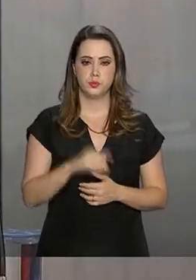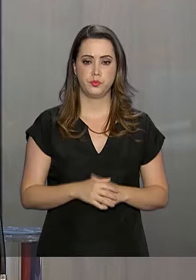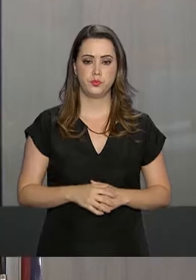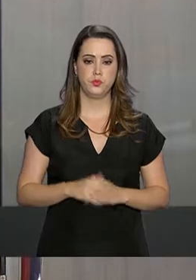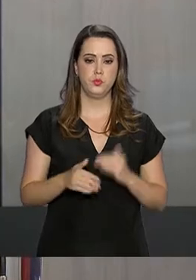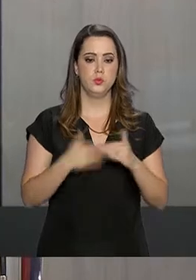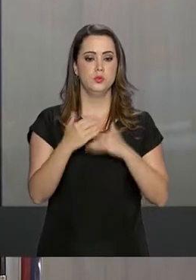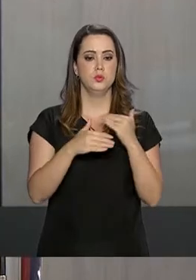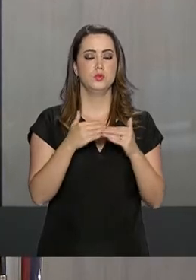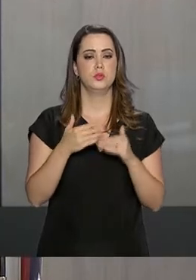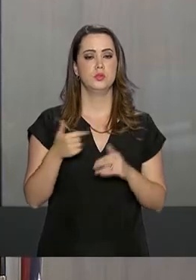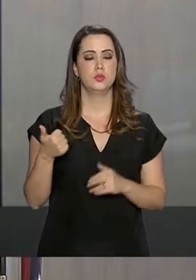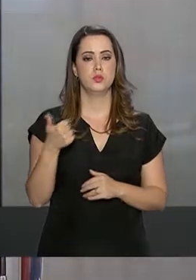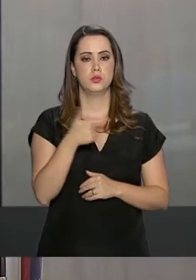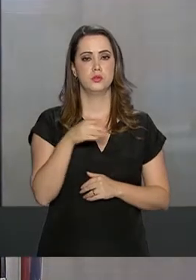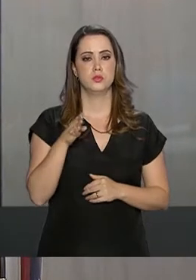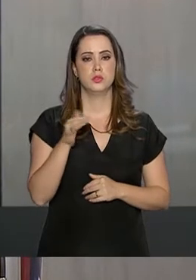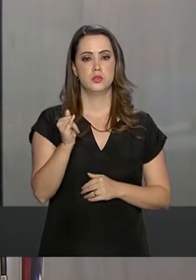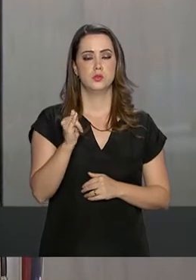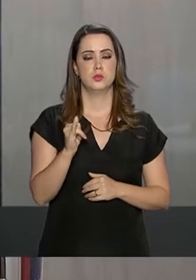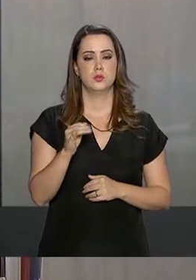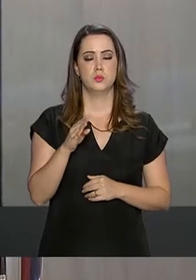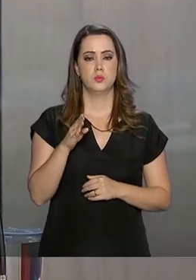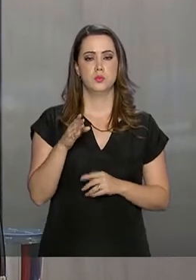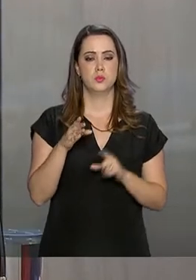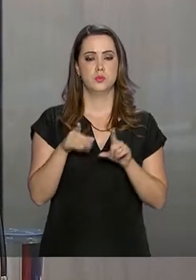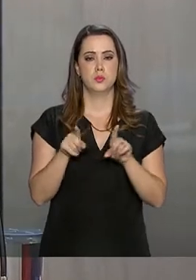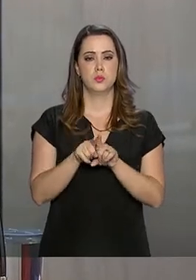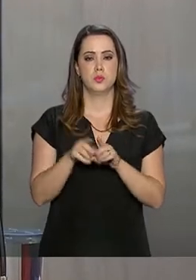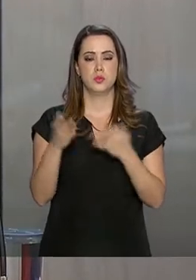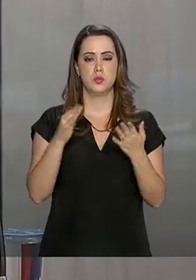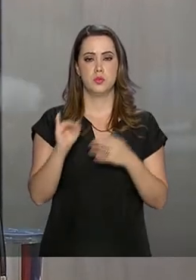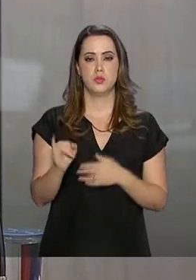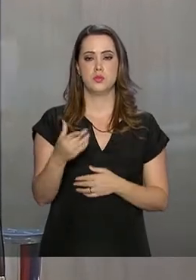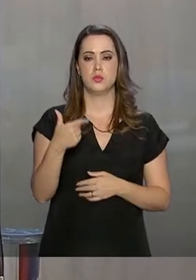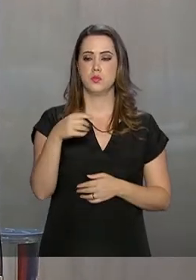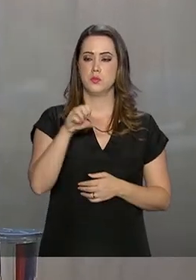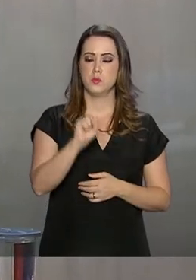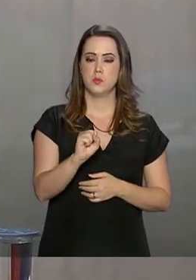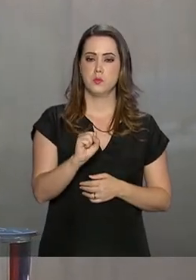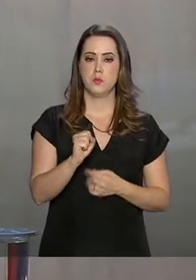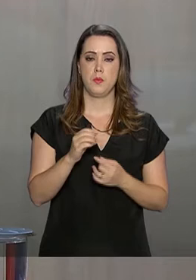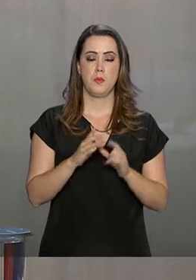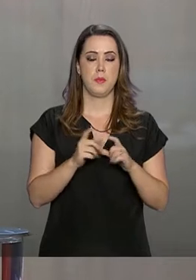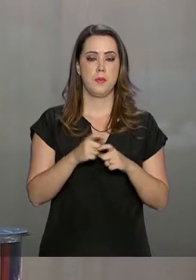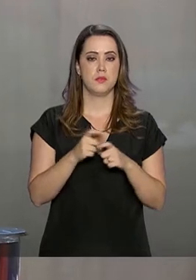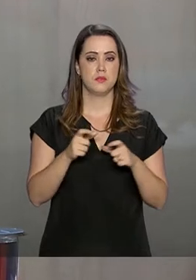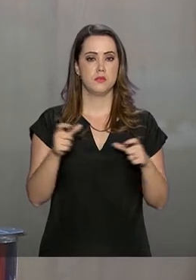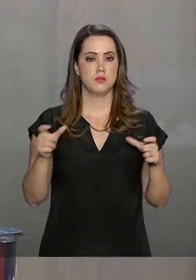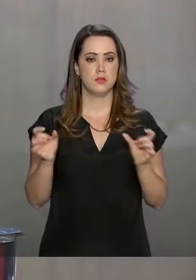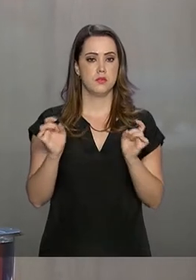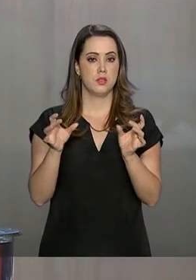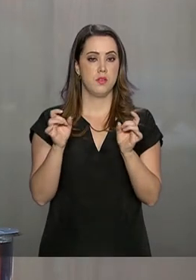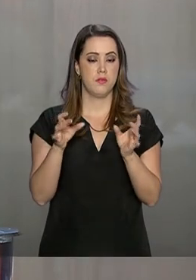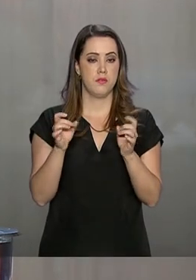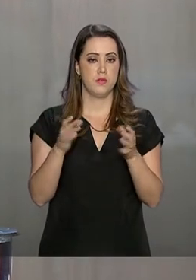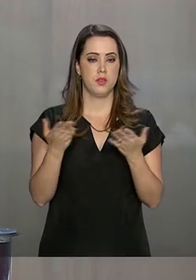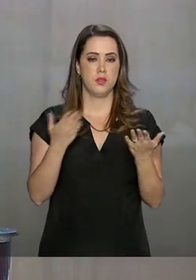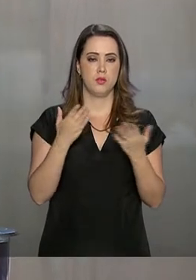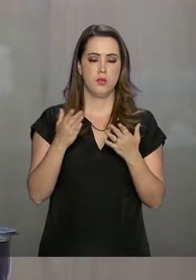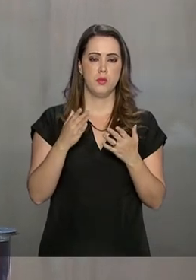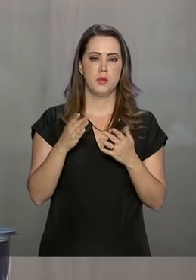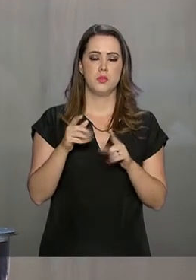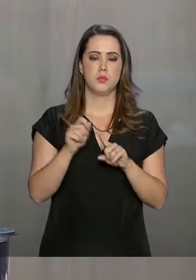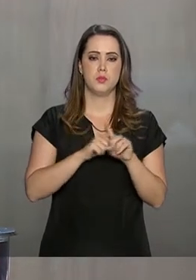12% em relação a janeiro de 2018. Tivemos o maior valor exportado para meses de